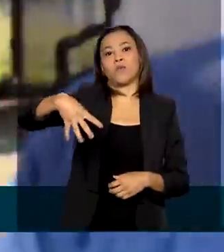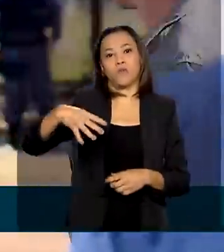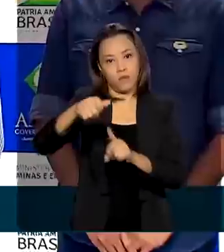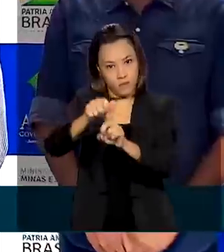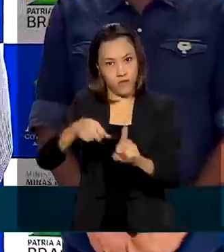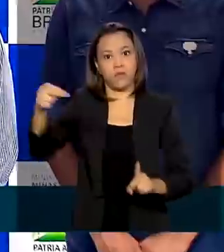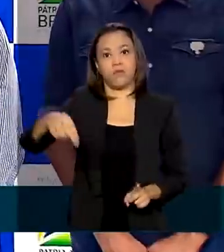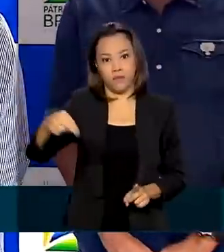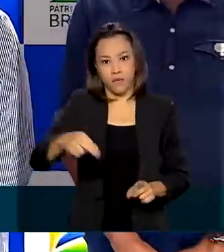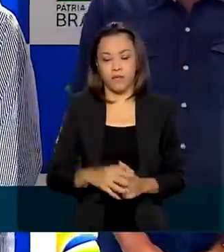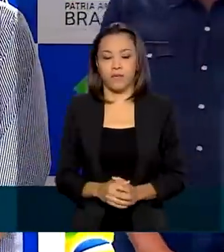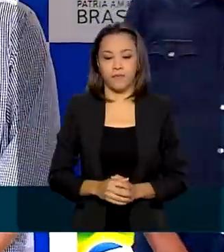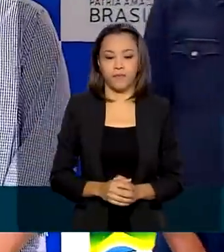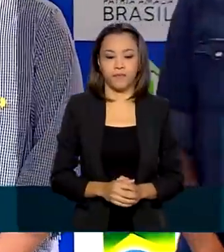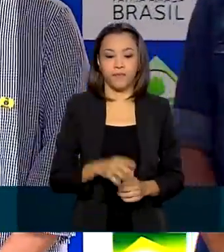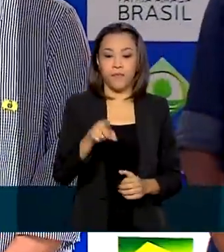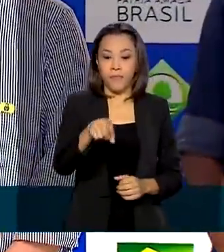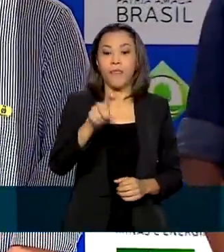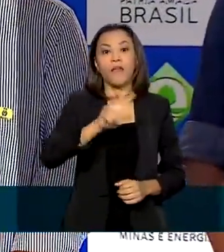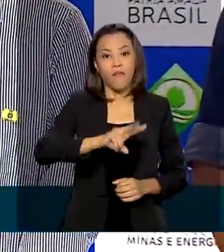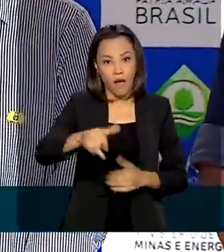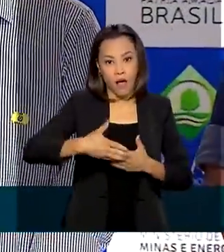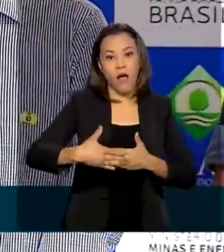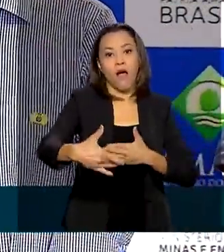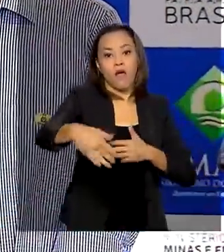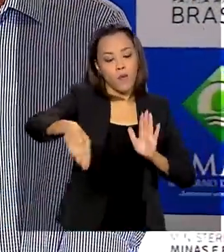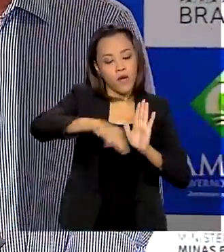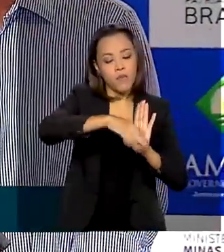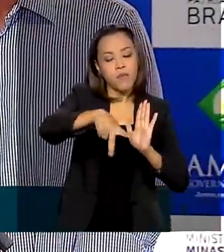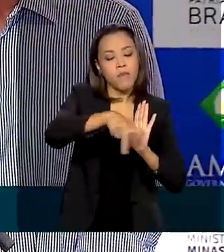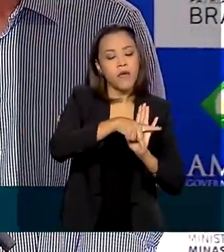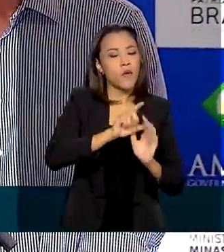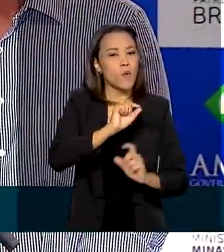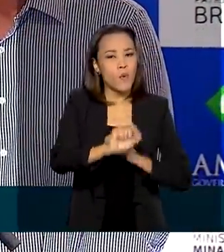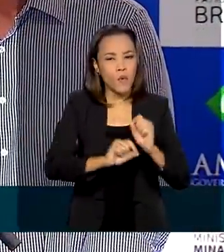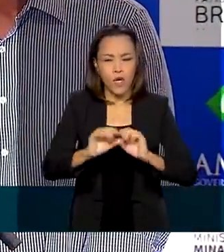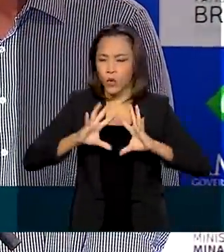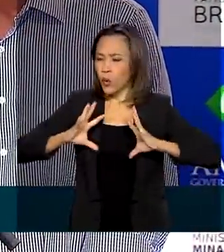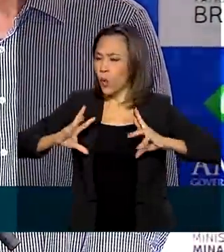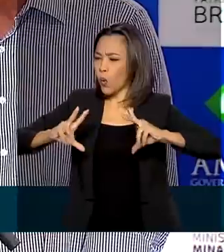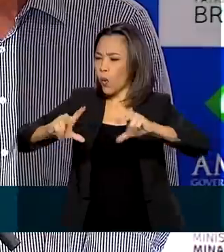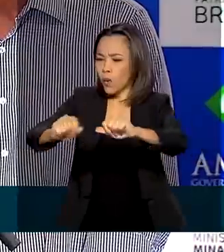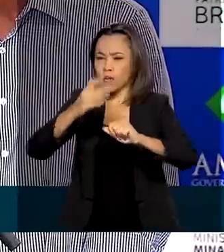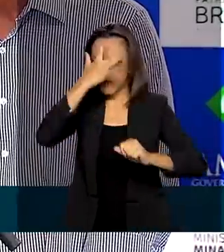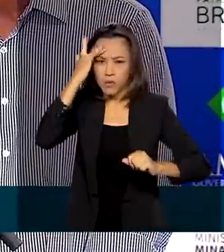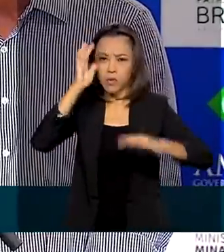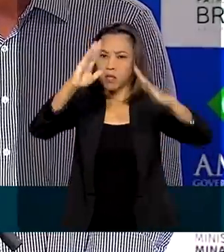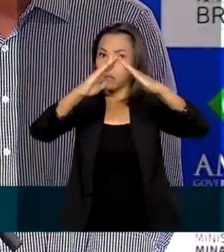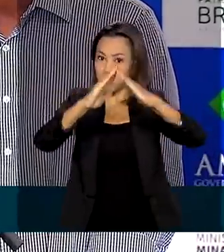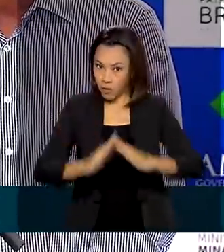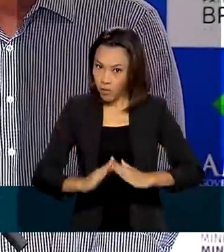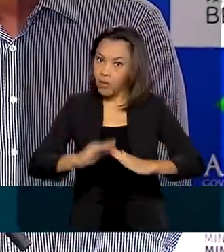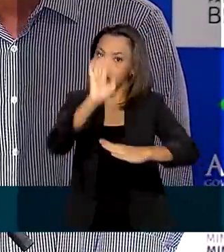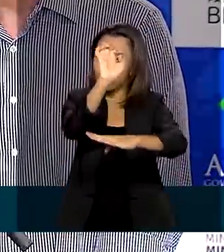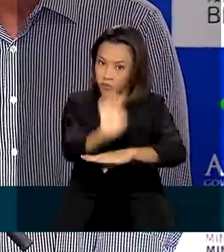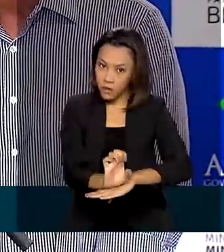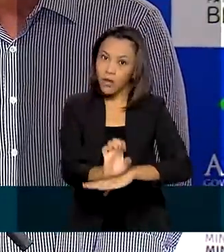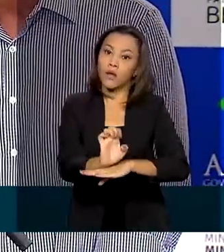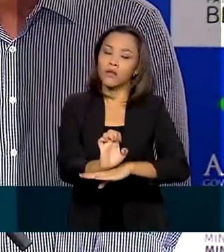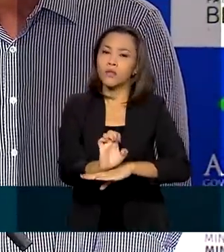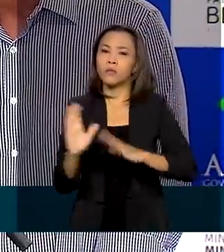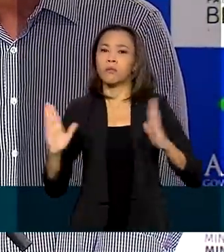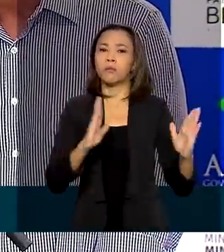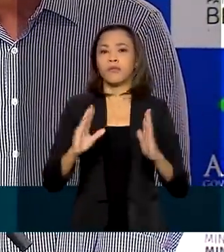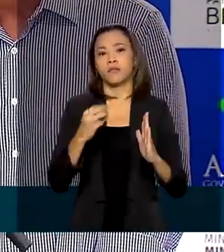novembro. Será uma medida provisória que vai isentar todos os consumidores de Amapá por